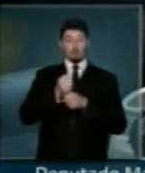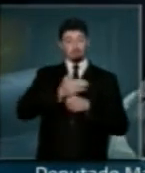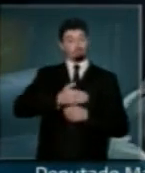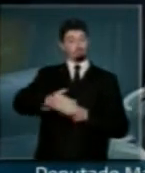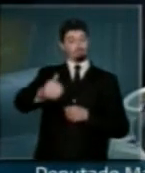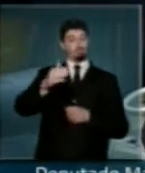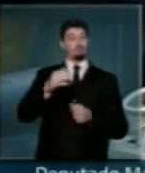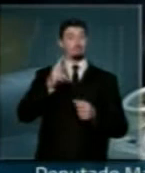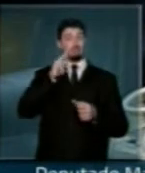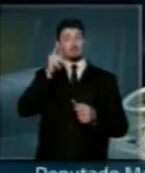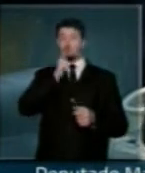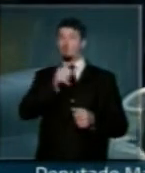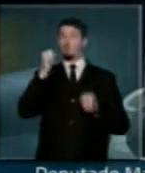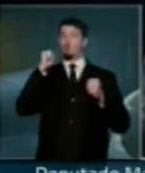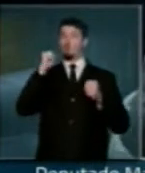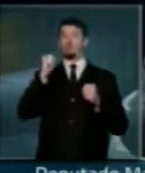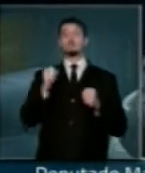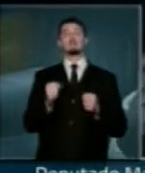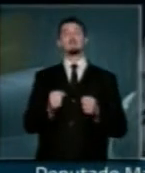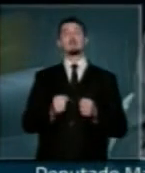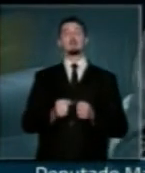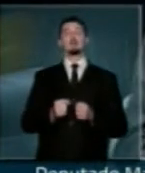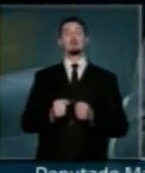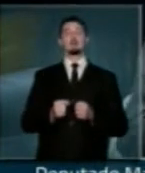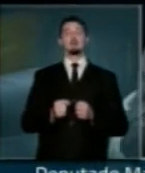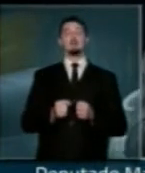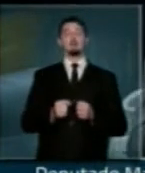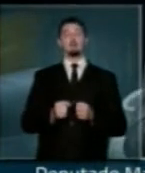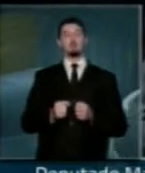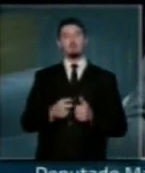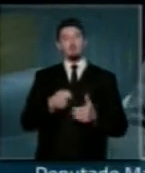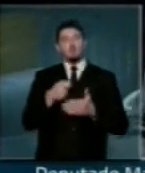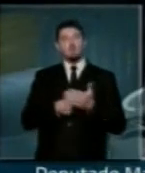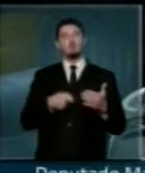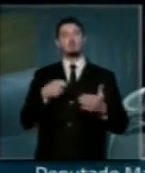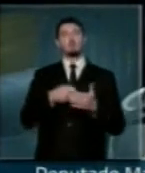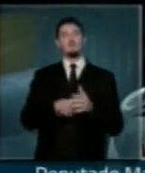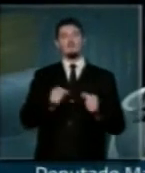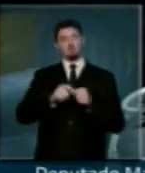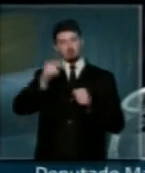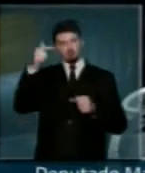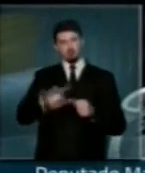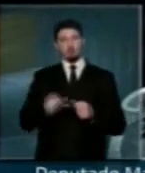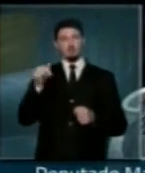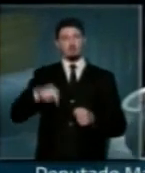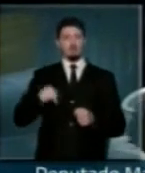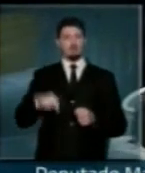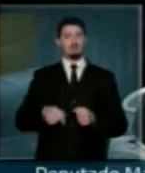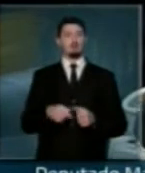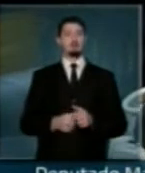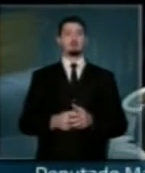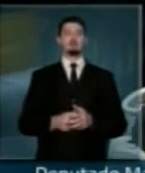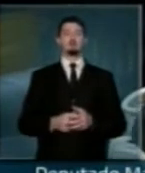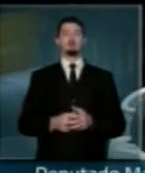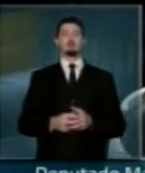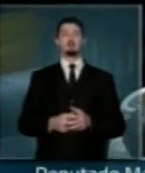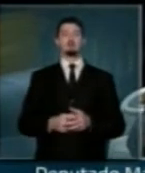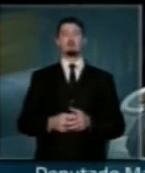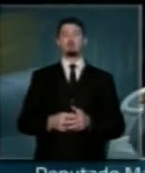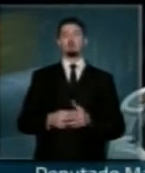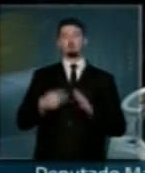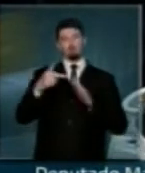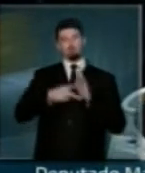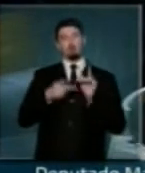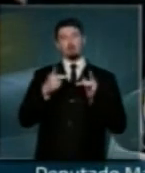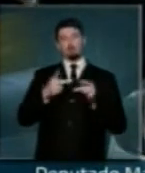excelência faz parte, nós conseguiremos repor na ordem do dia, colocar na ordem do dia, essas duas matérias que são